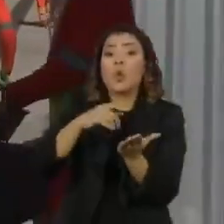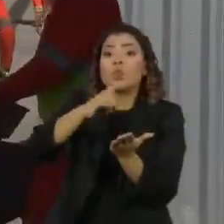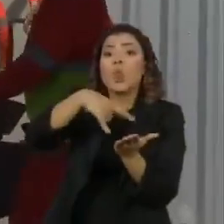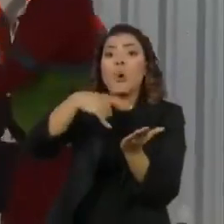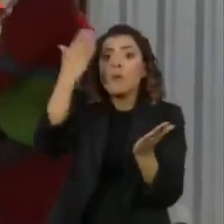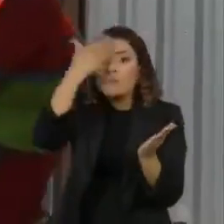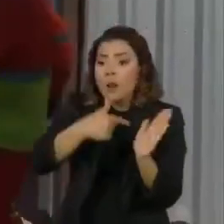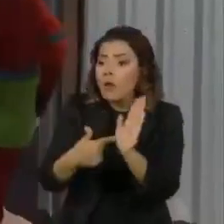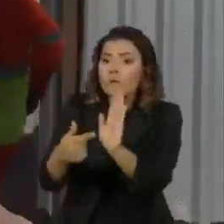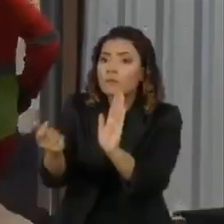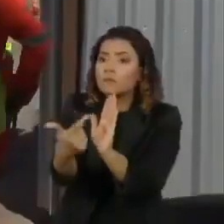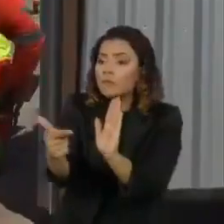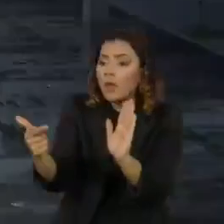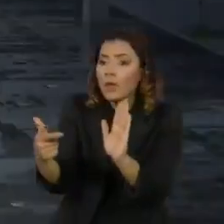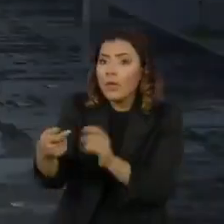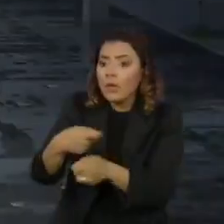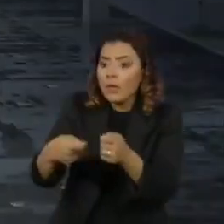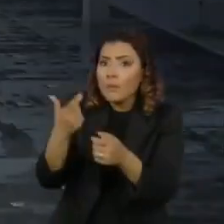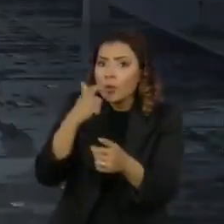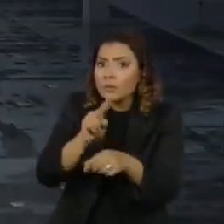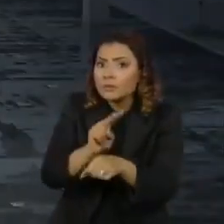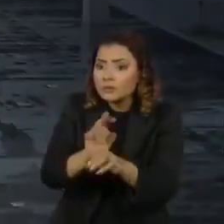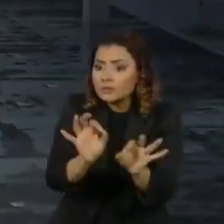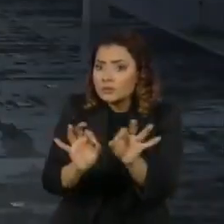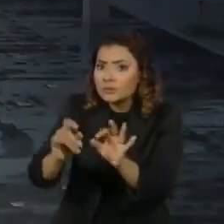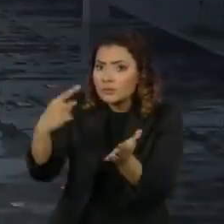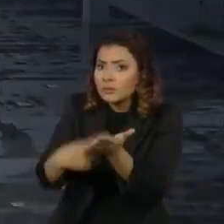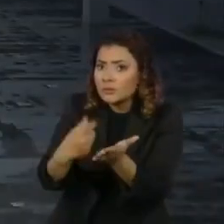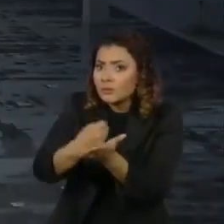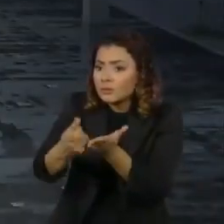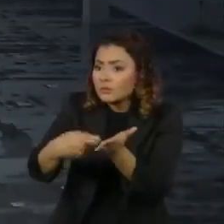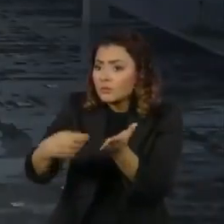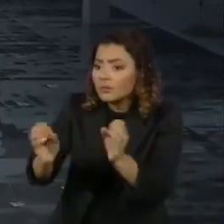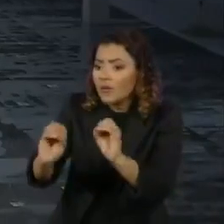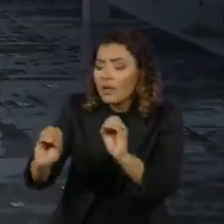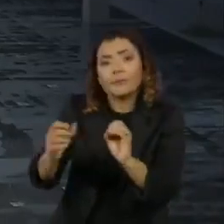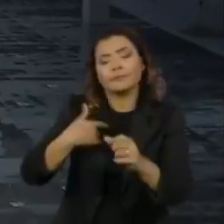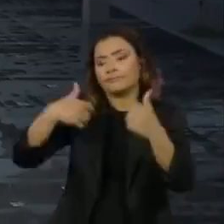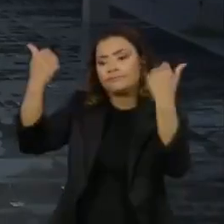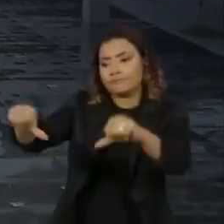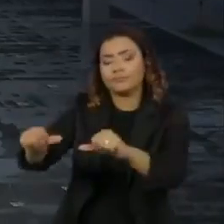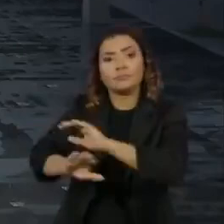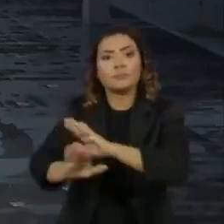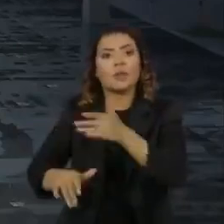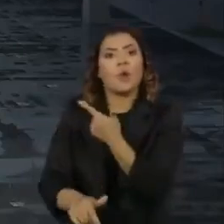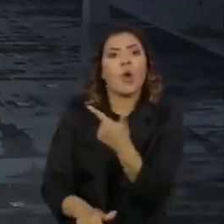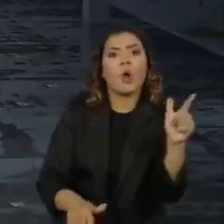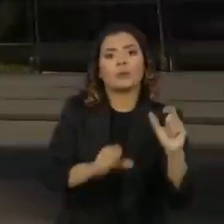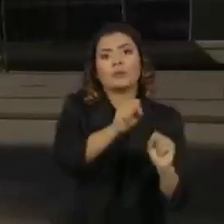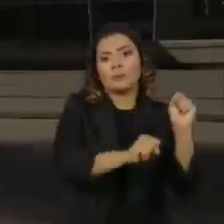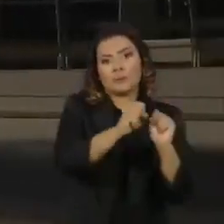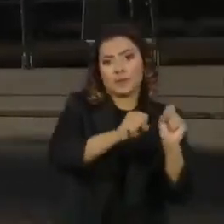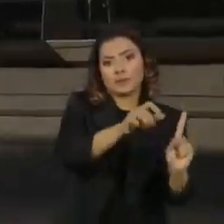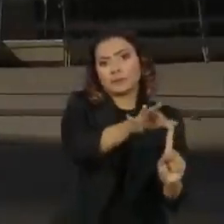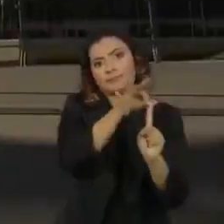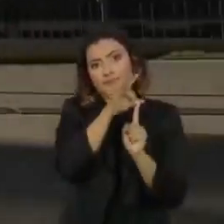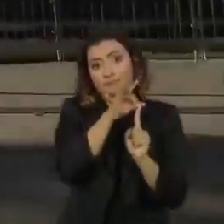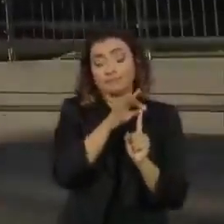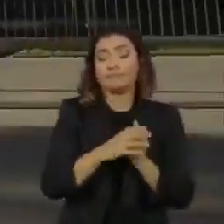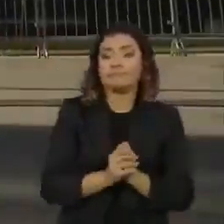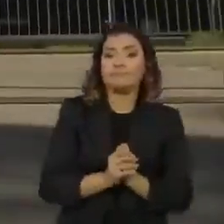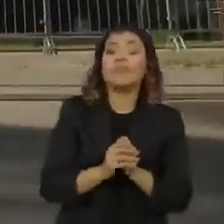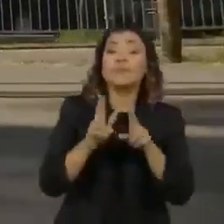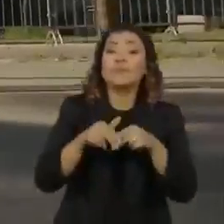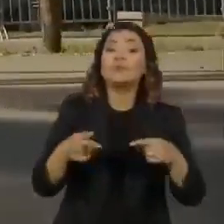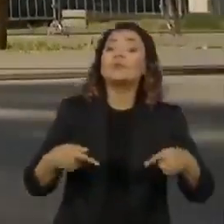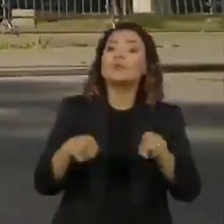comprovassem a capacidade econômica para honrar os contratos e foi desclassificado pela Prefeitura. O consórcio